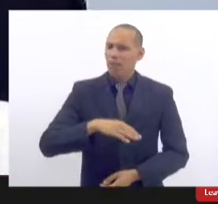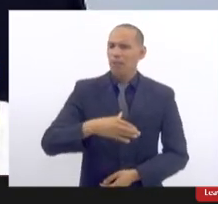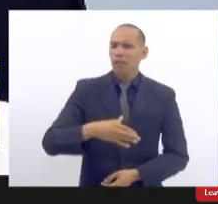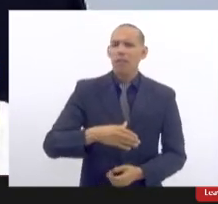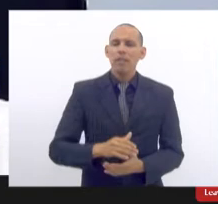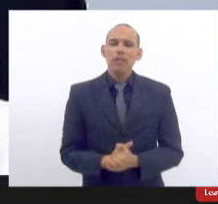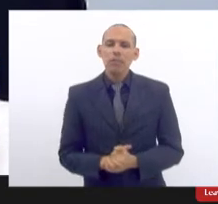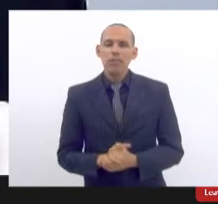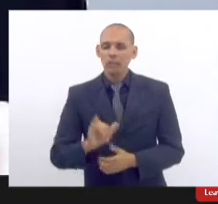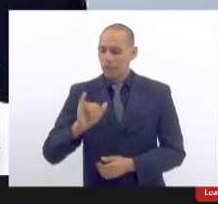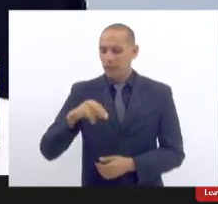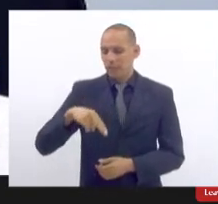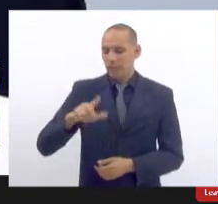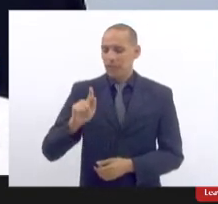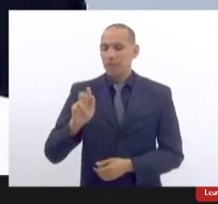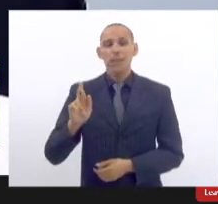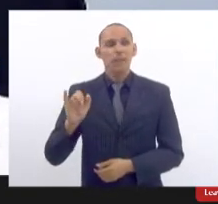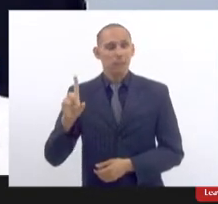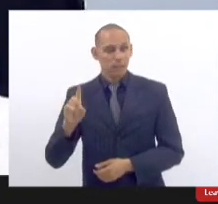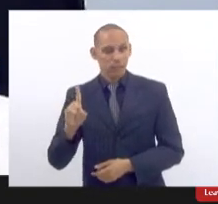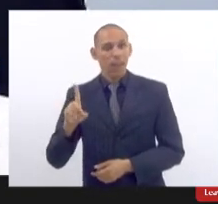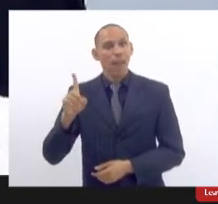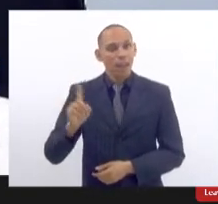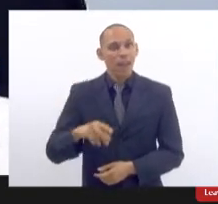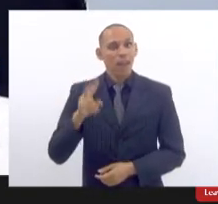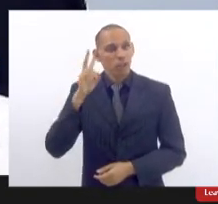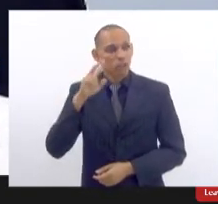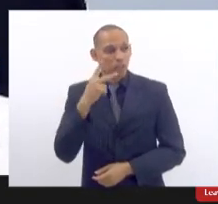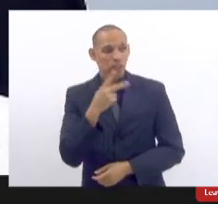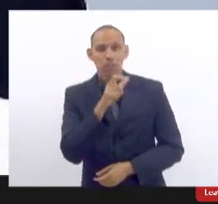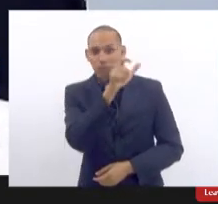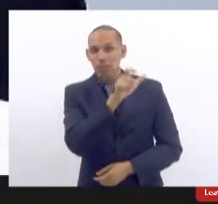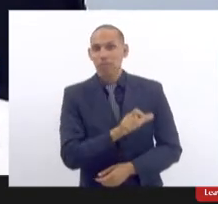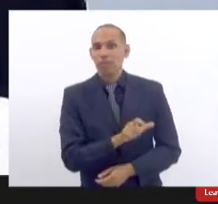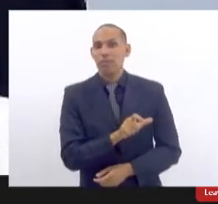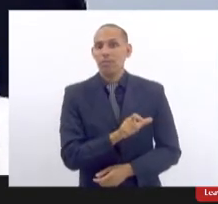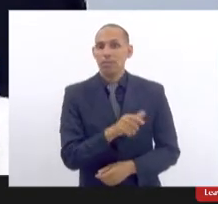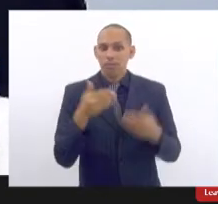que a Ingrid, inclusive, conta a história dela também. Ela se expõe.